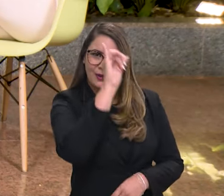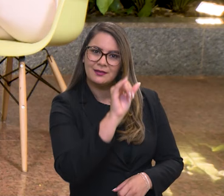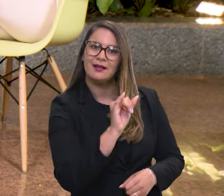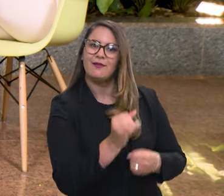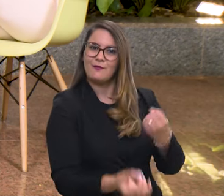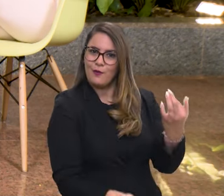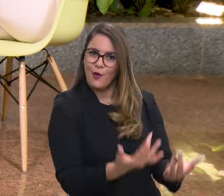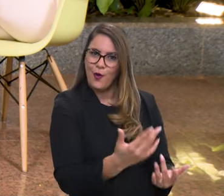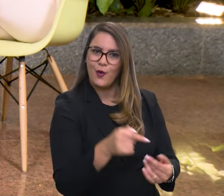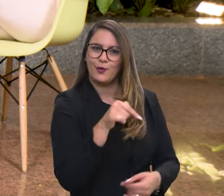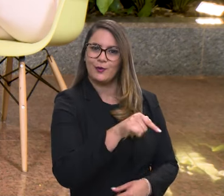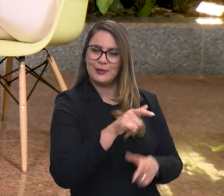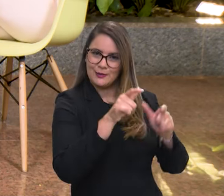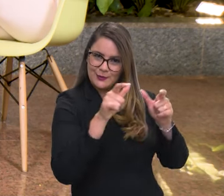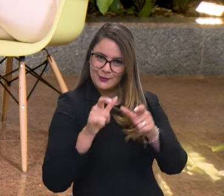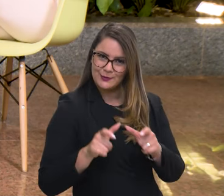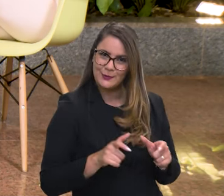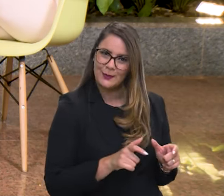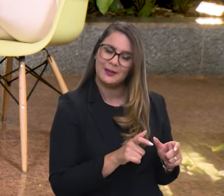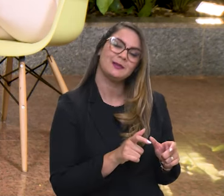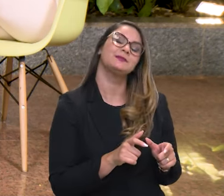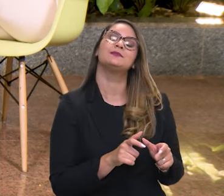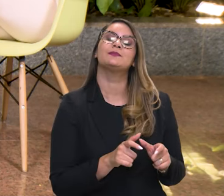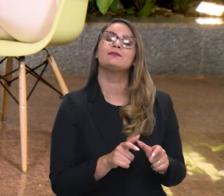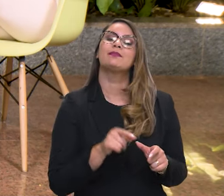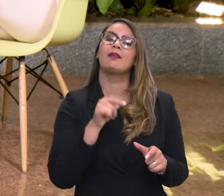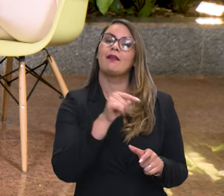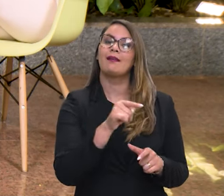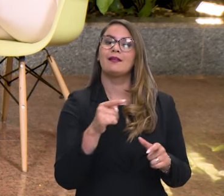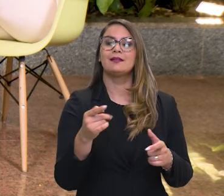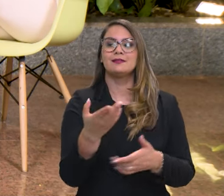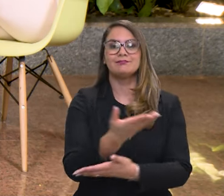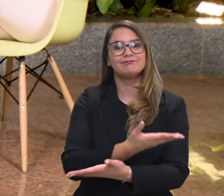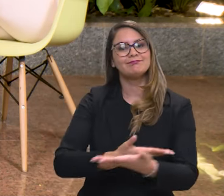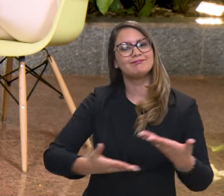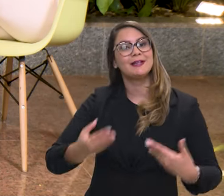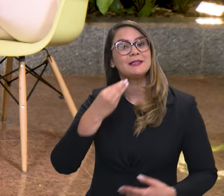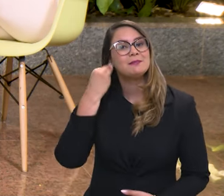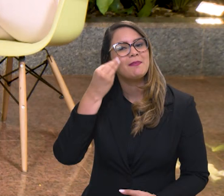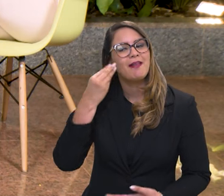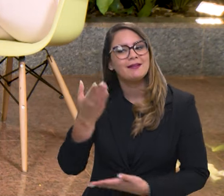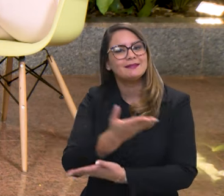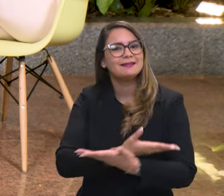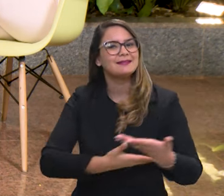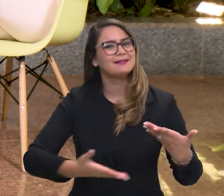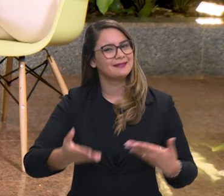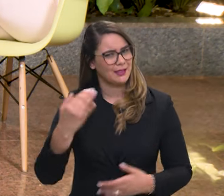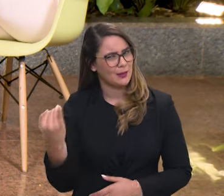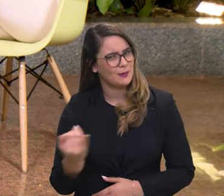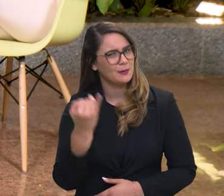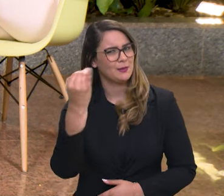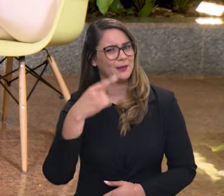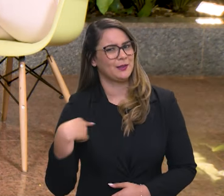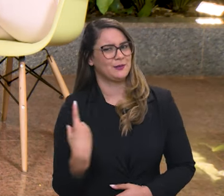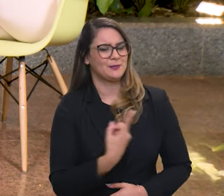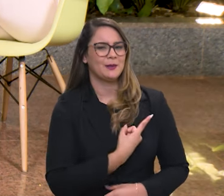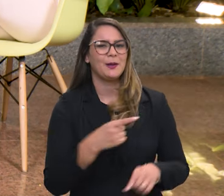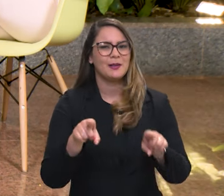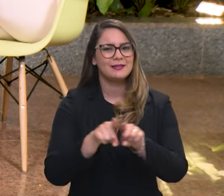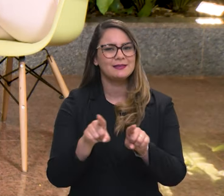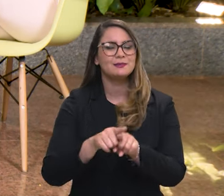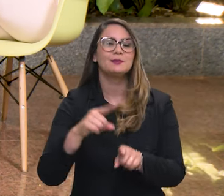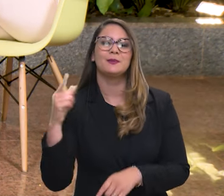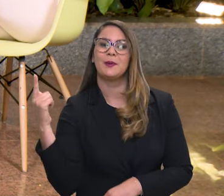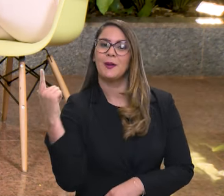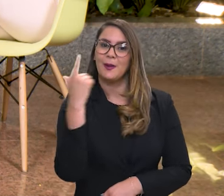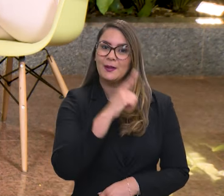localidades. Essa troca de experiência é importante também para a gente adquirir um pouco mais